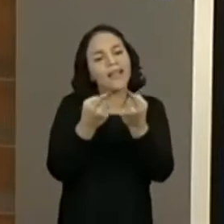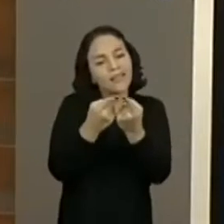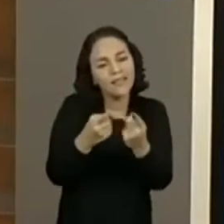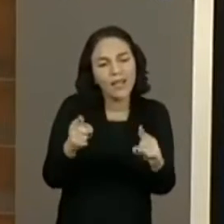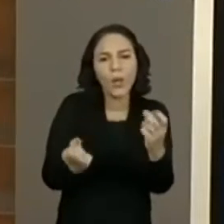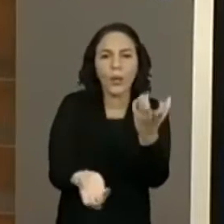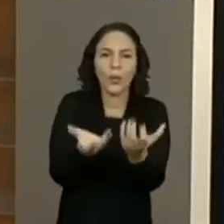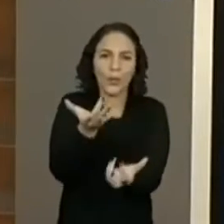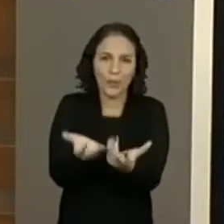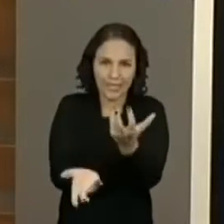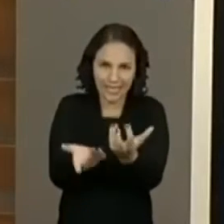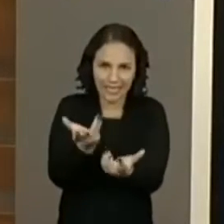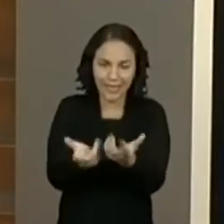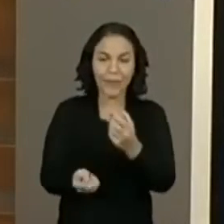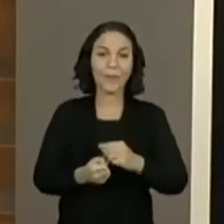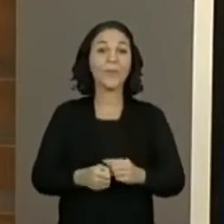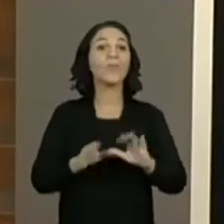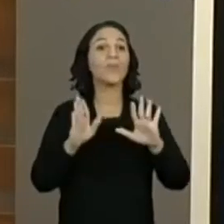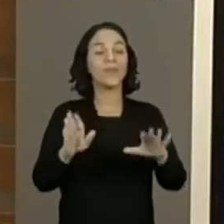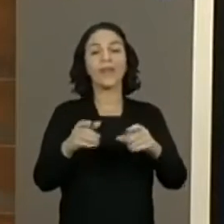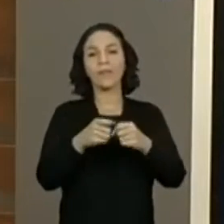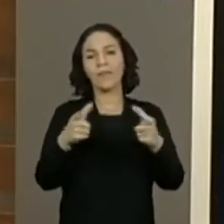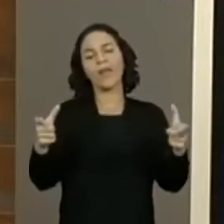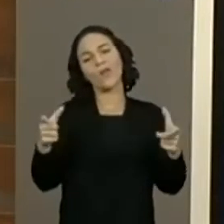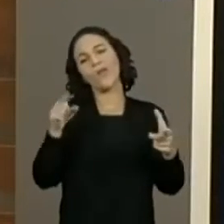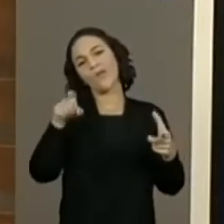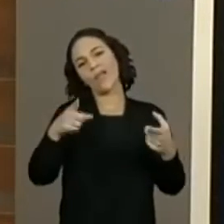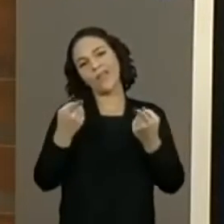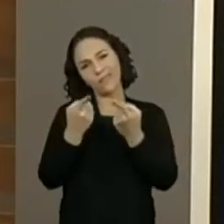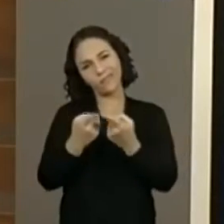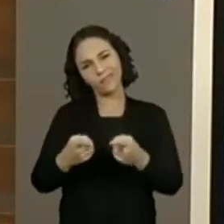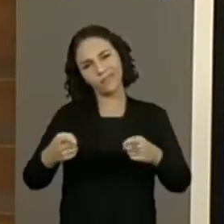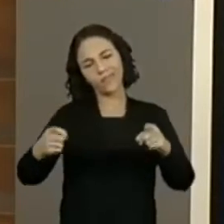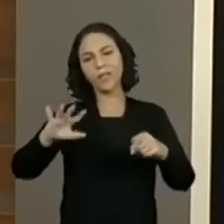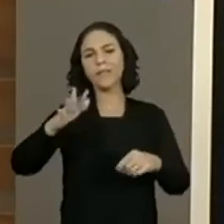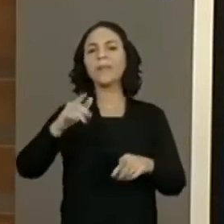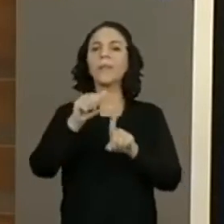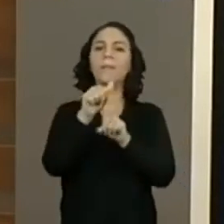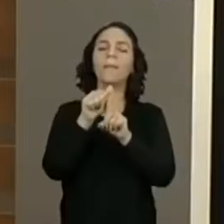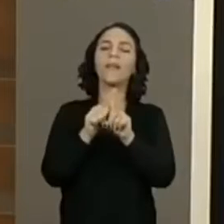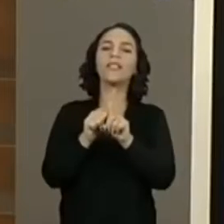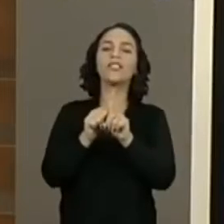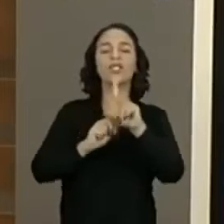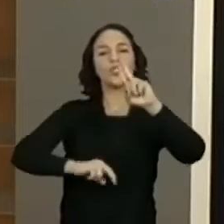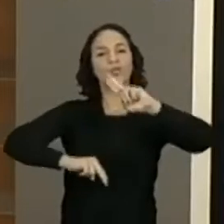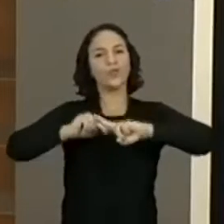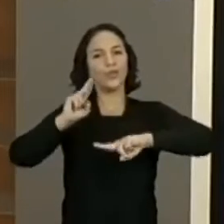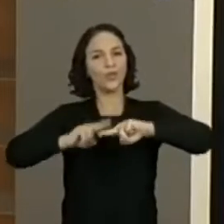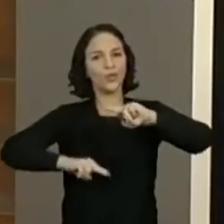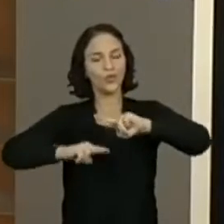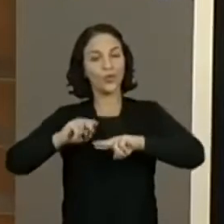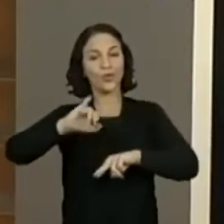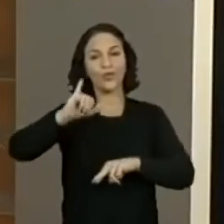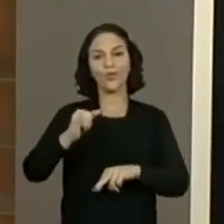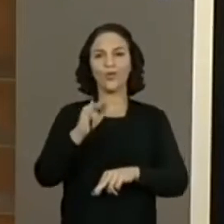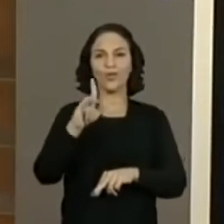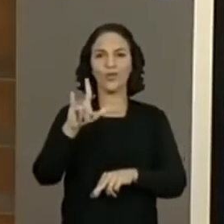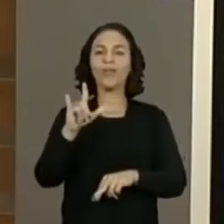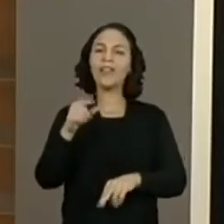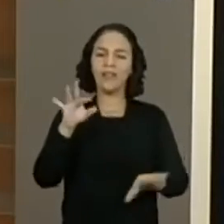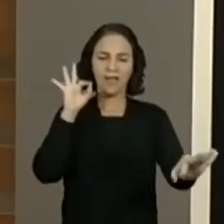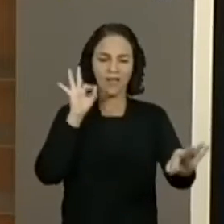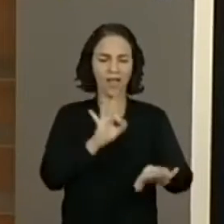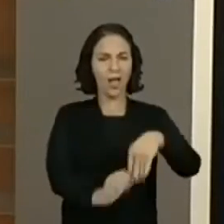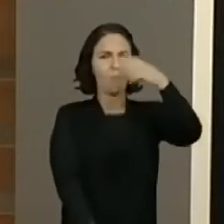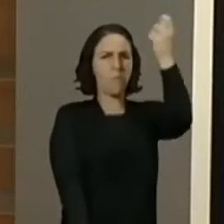cozinhávamos, mas geralmente nós assávamos. Era ali por volta do mês de junho, mês de julho, e fazíamos uma fogueira bem